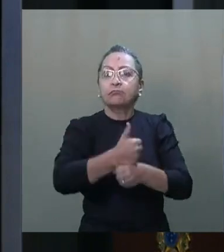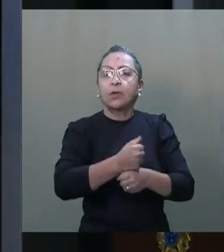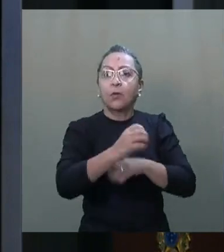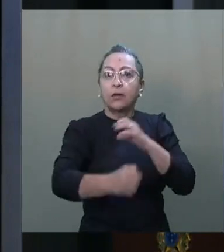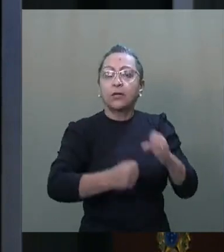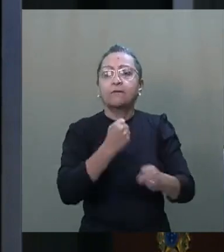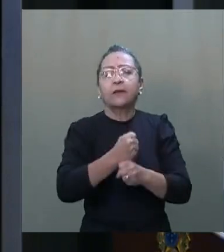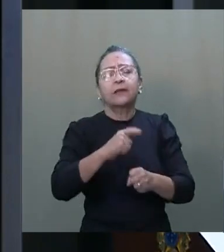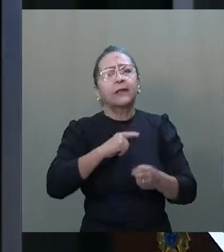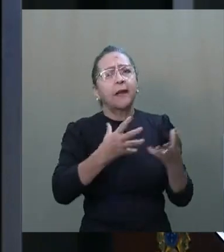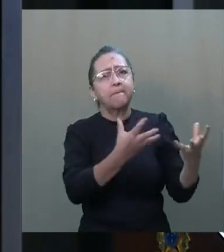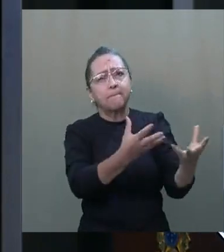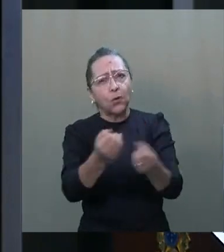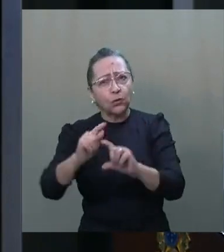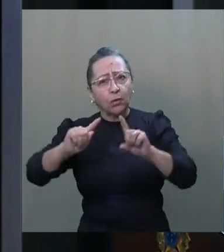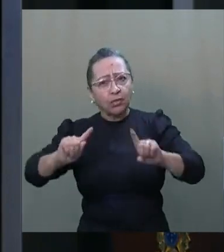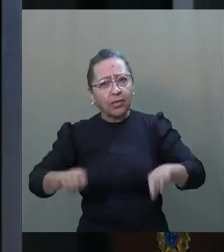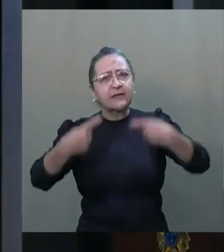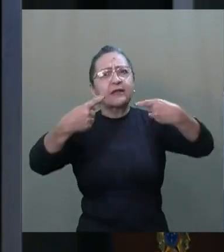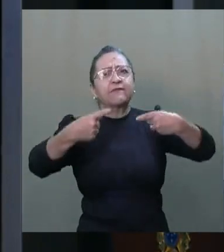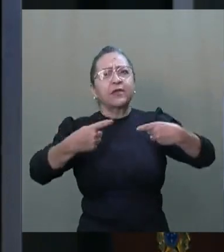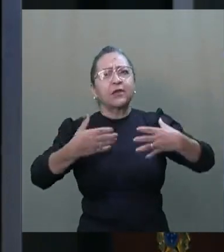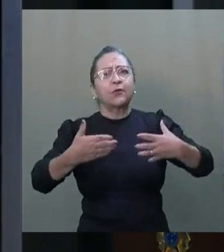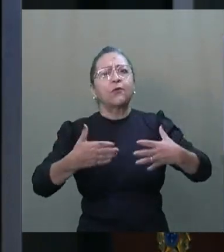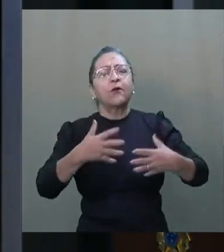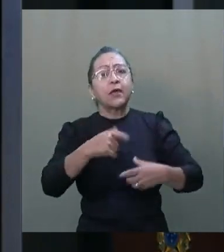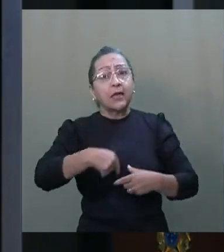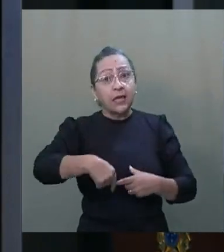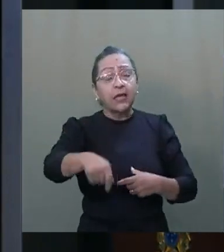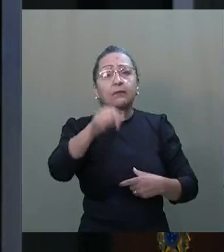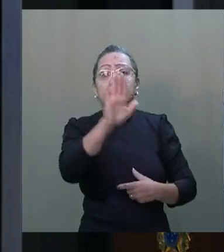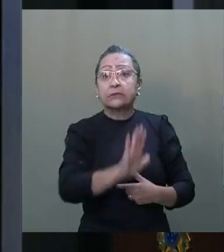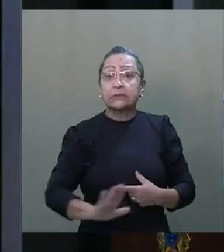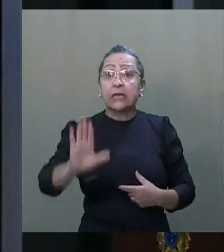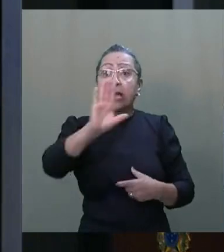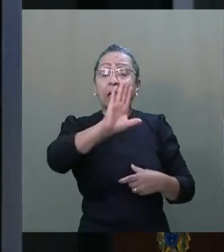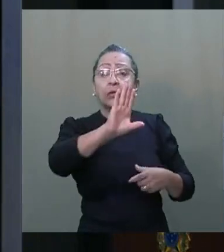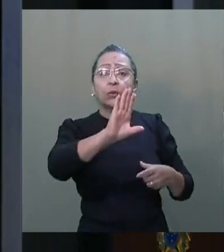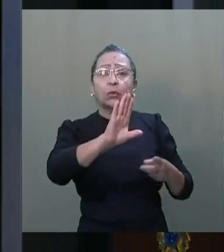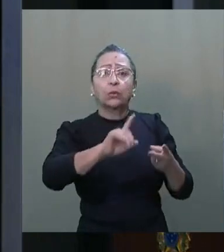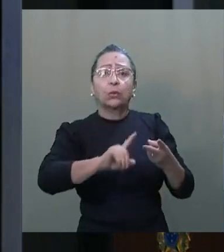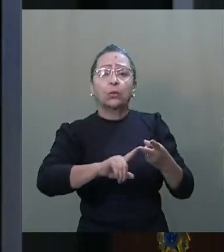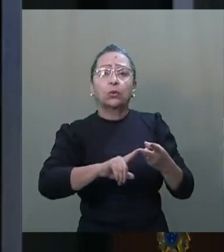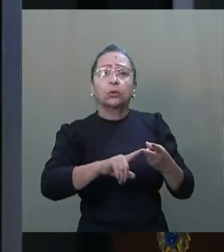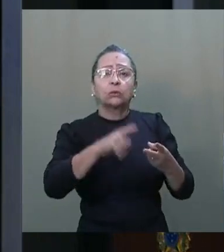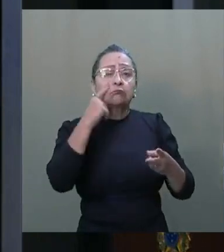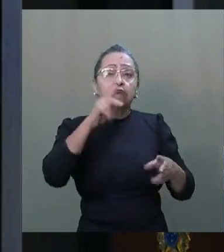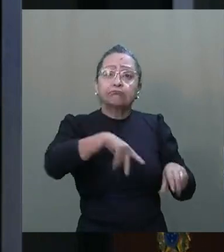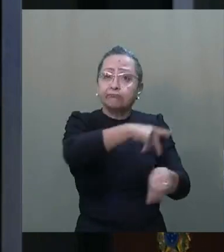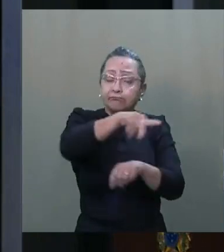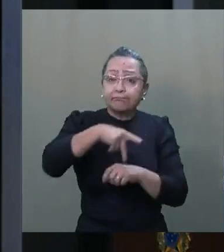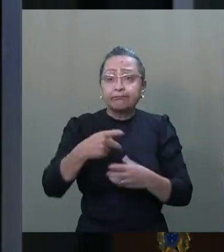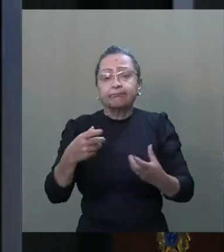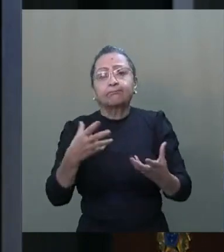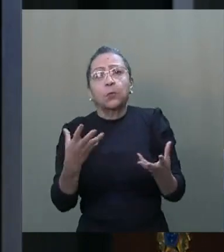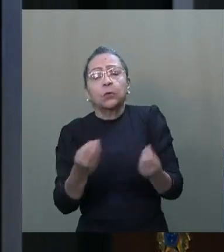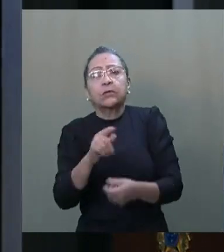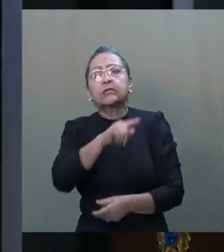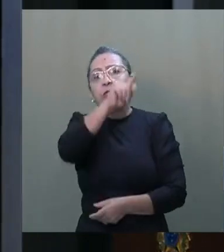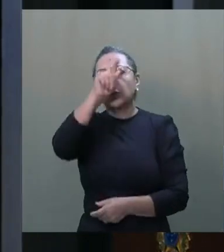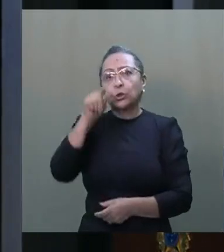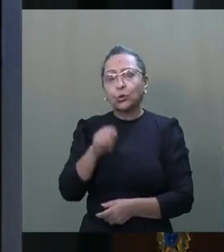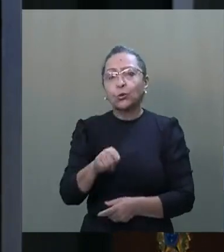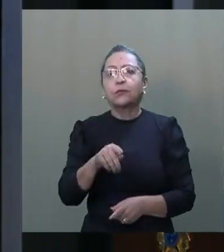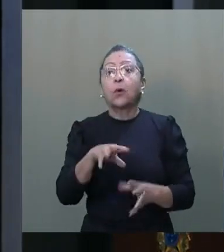terá imensos desafios a enfrentar. Em um cenário internacional, mergulhado em incertezas, o